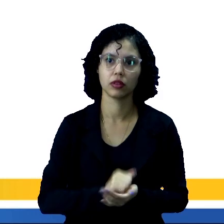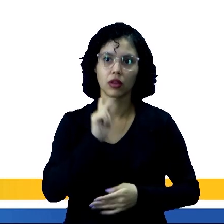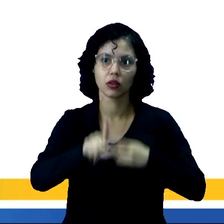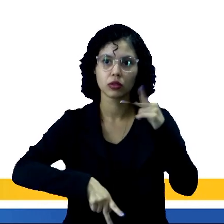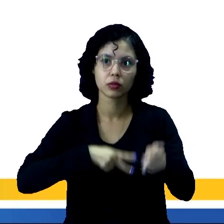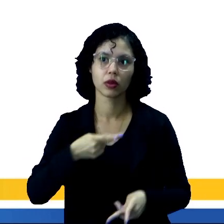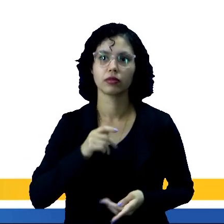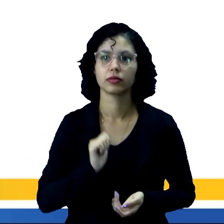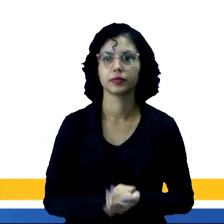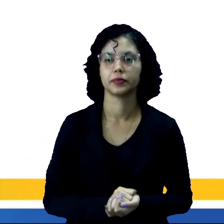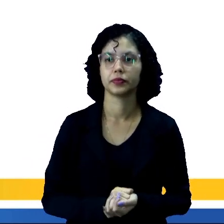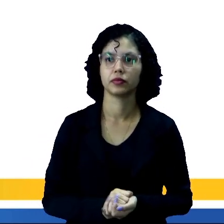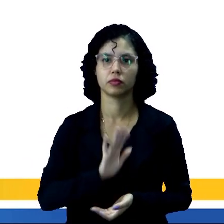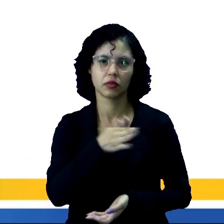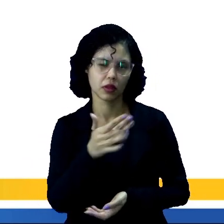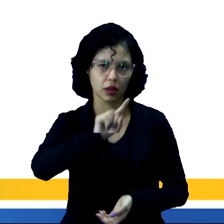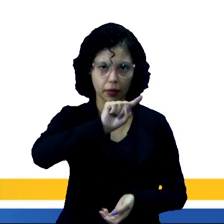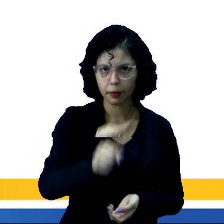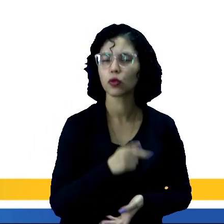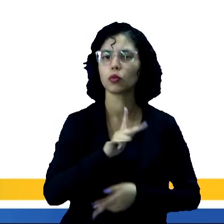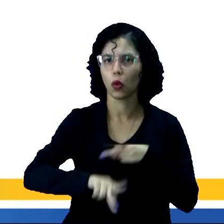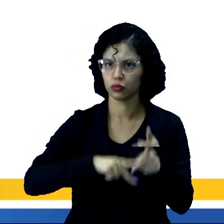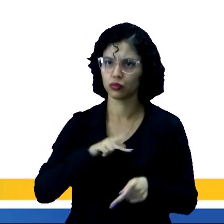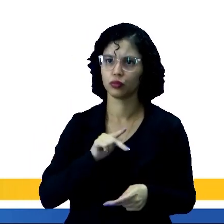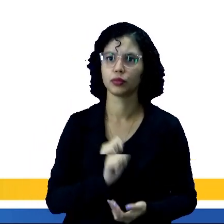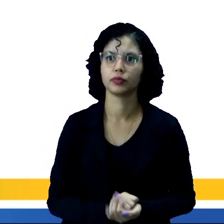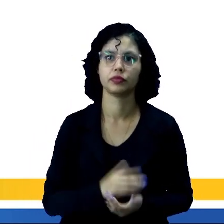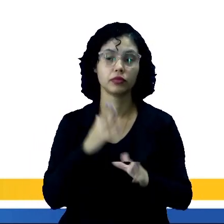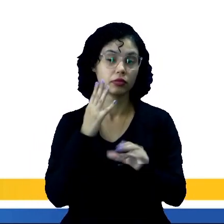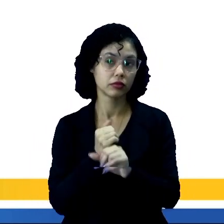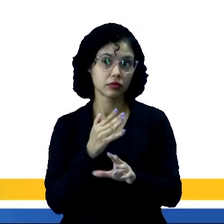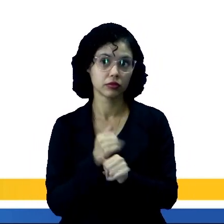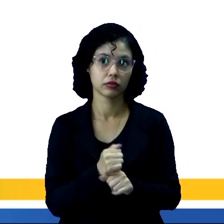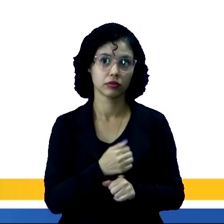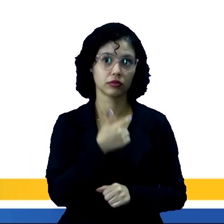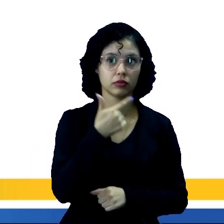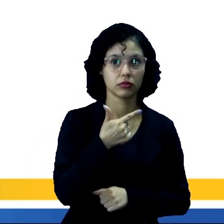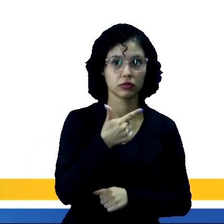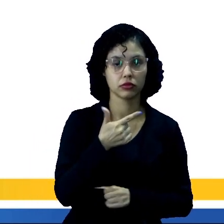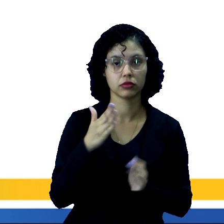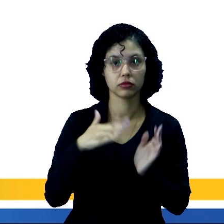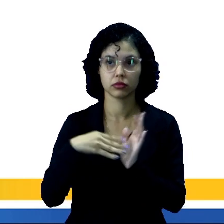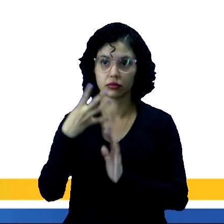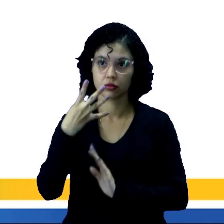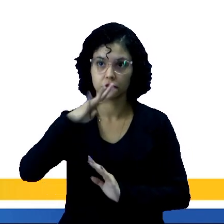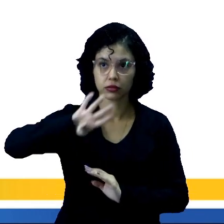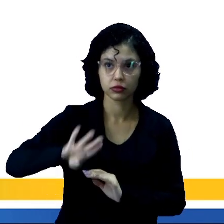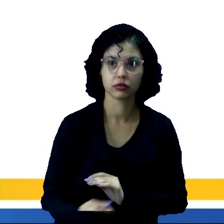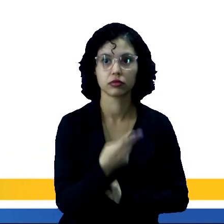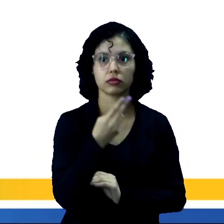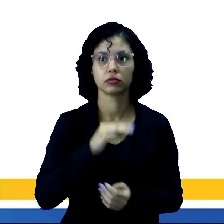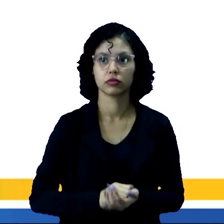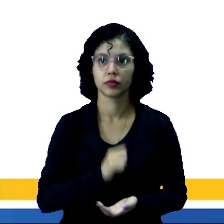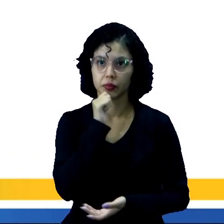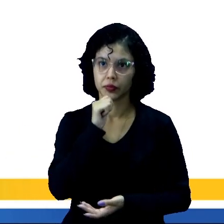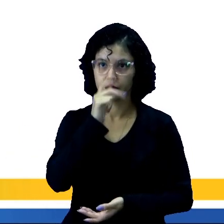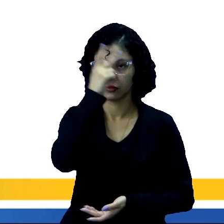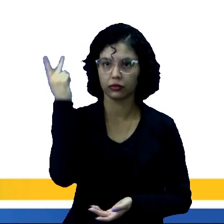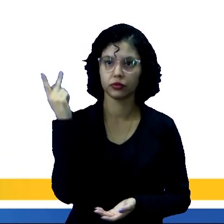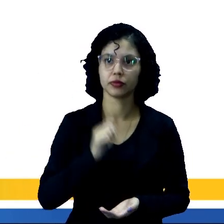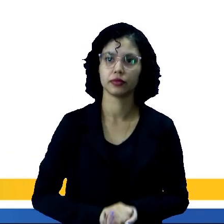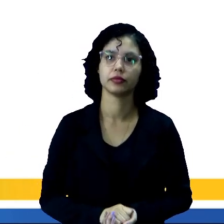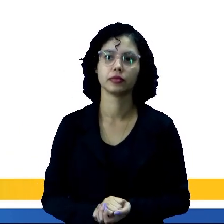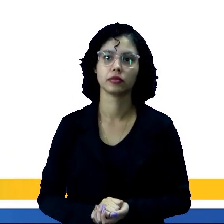indígenas fossem cerca de mil povos, que somavam entre 2 e 4 milhões de pessoas.